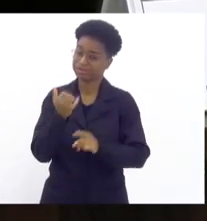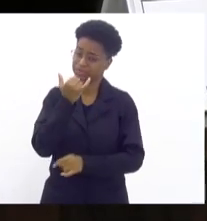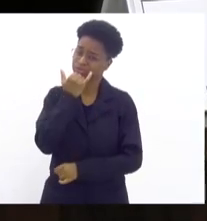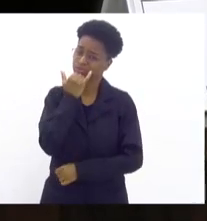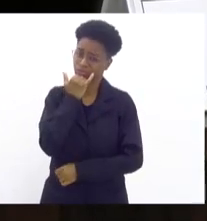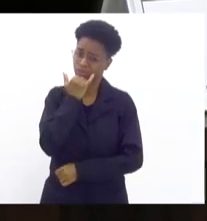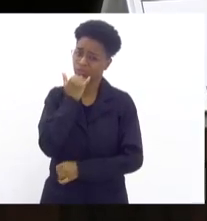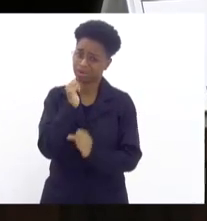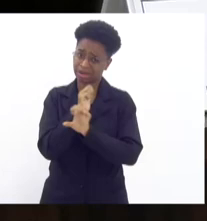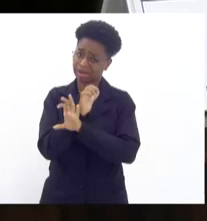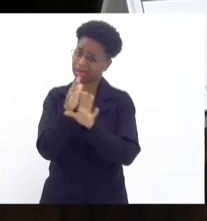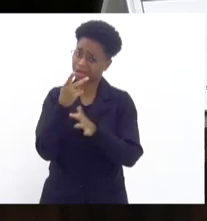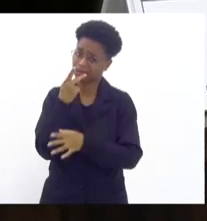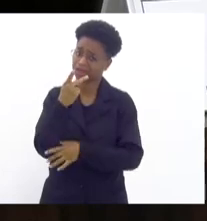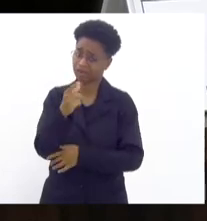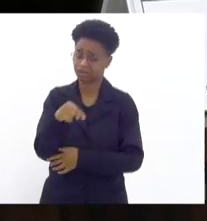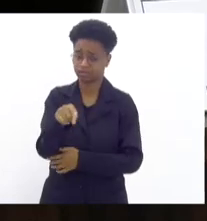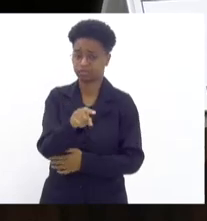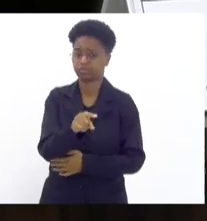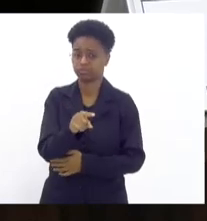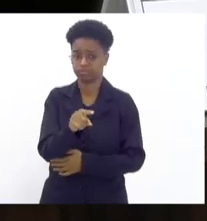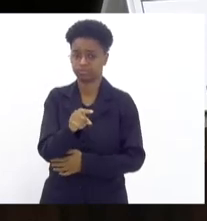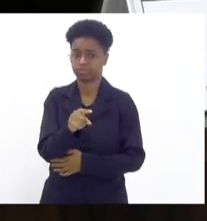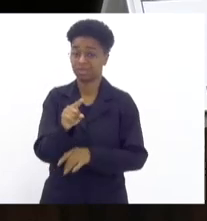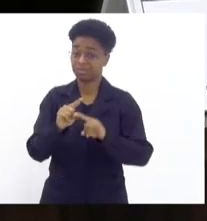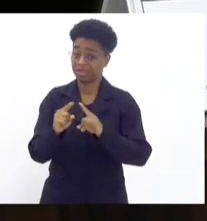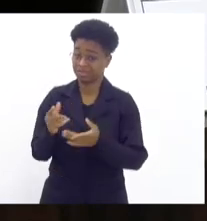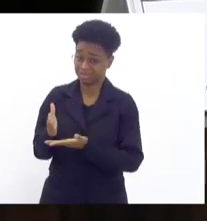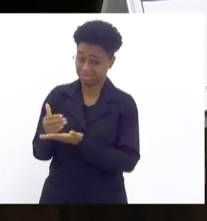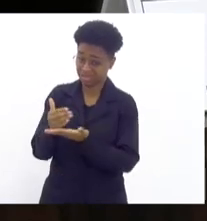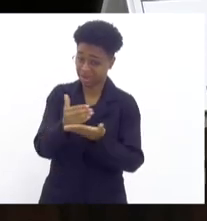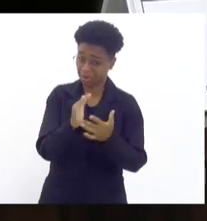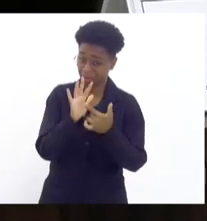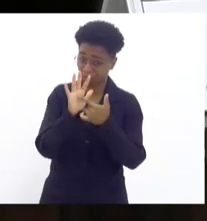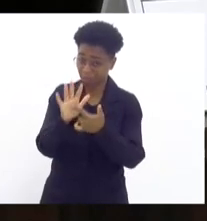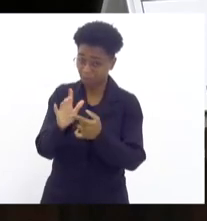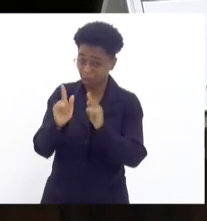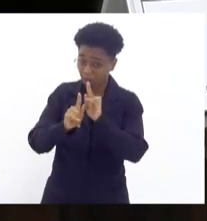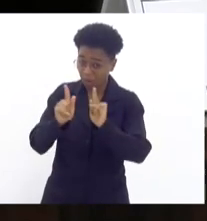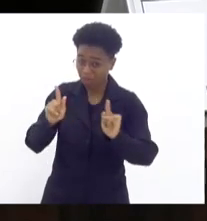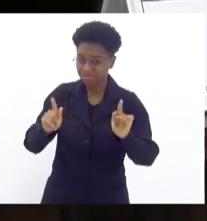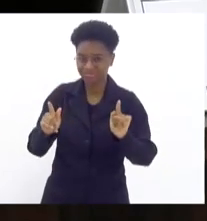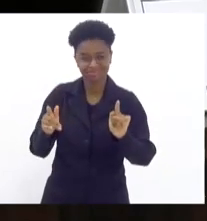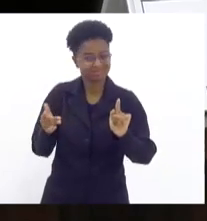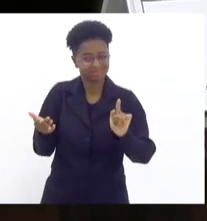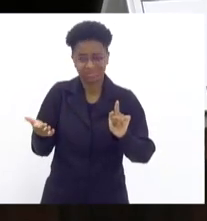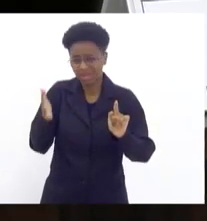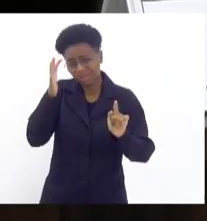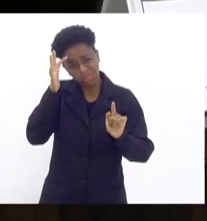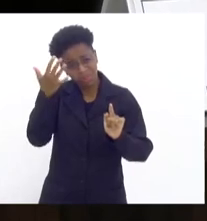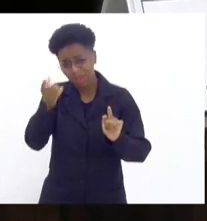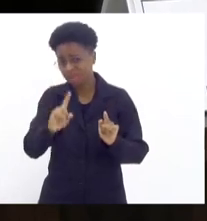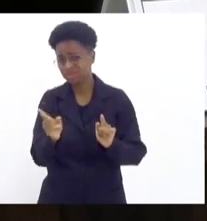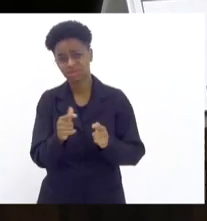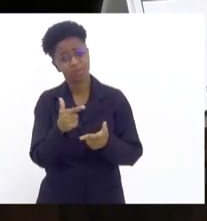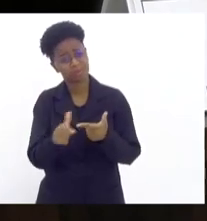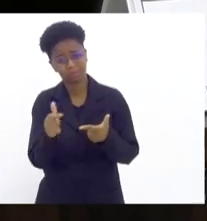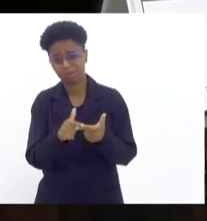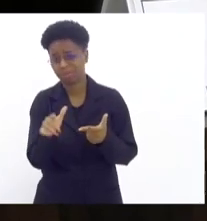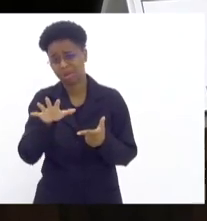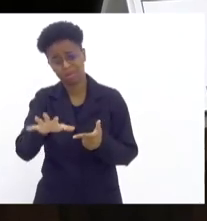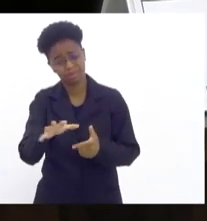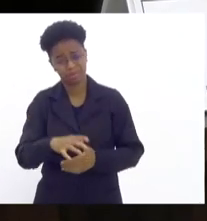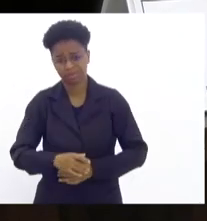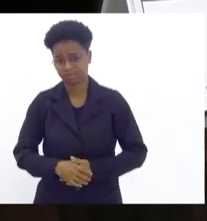transpagência e a firmeza, os dados apresentados aqui não resolvem o problema de Bras de